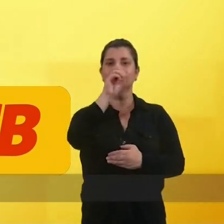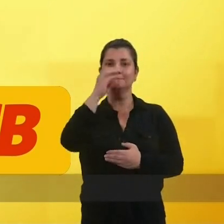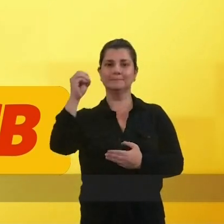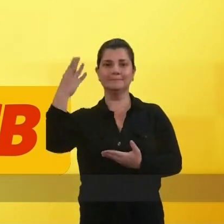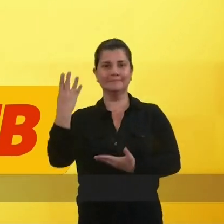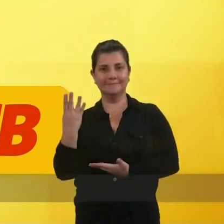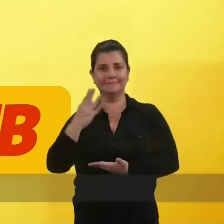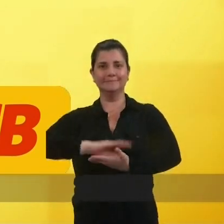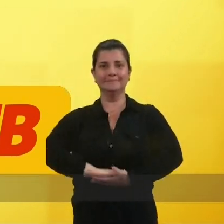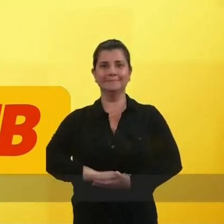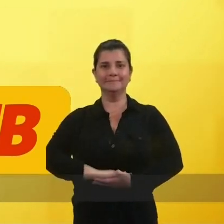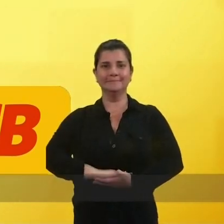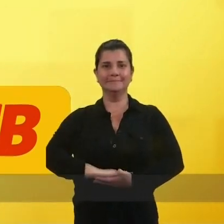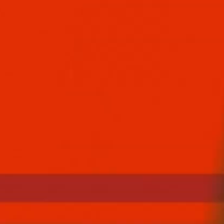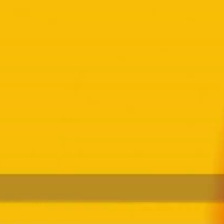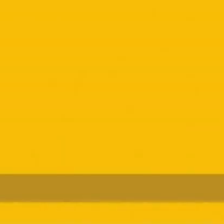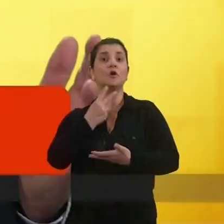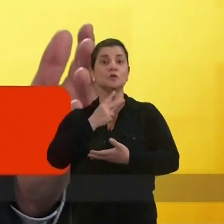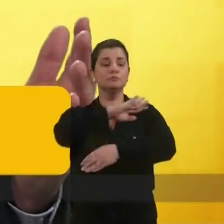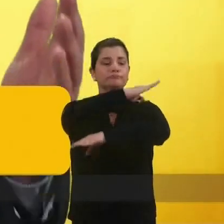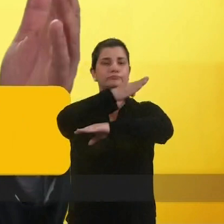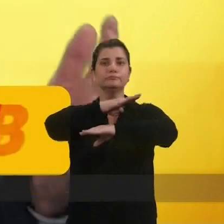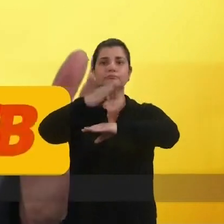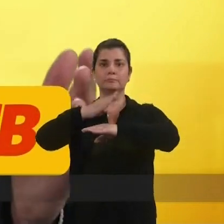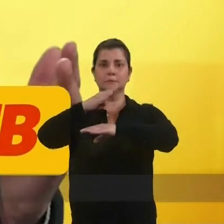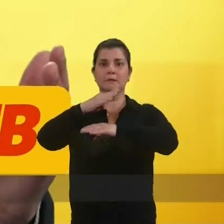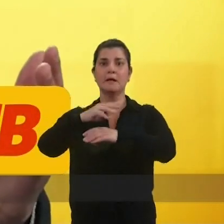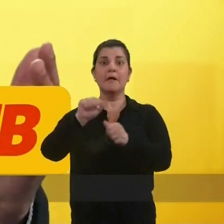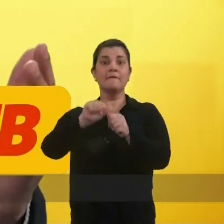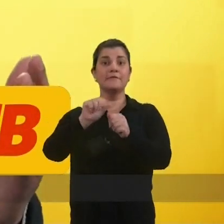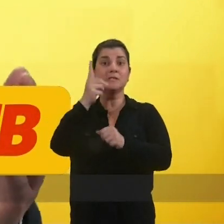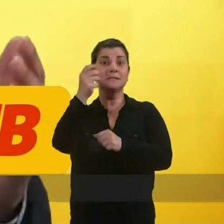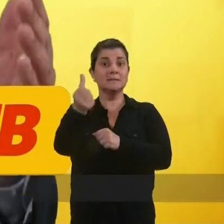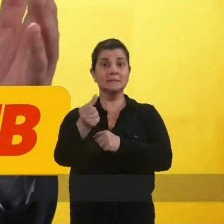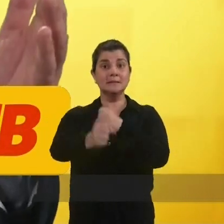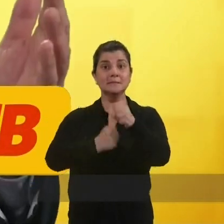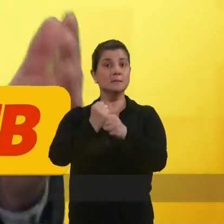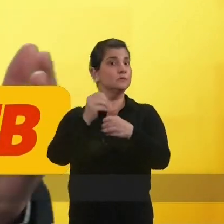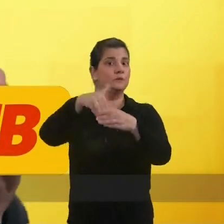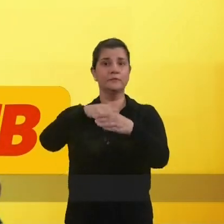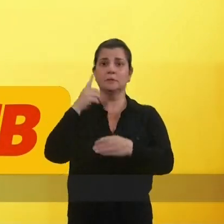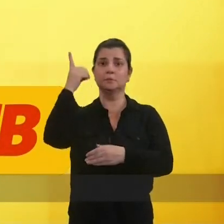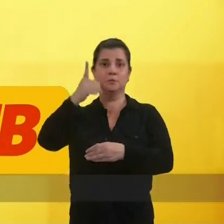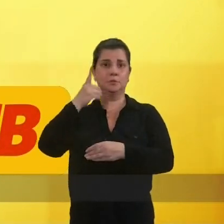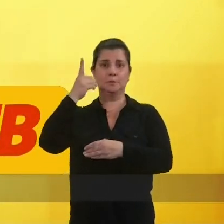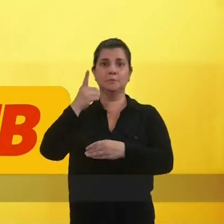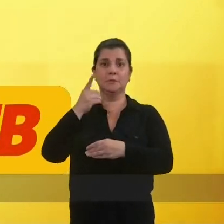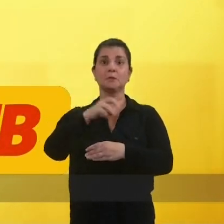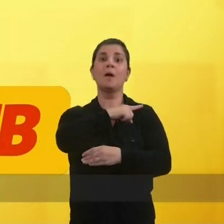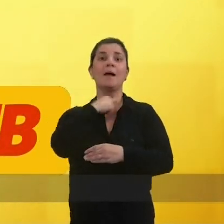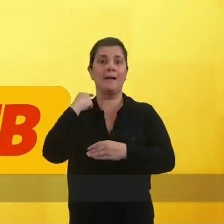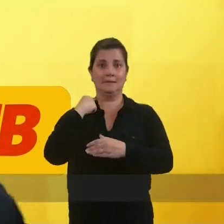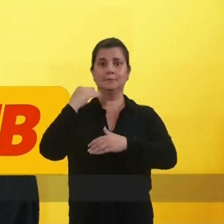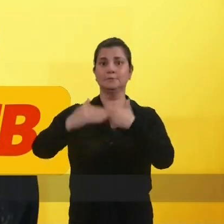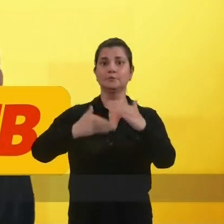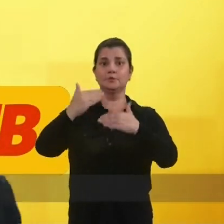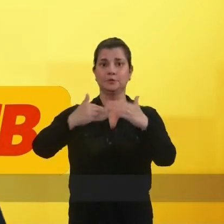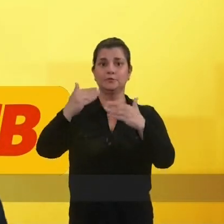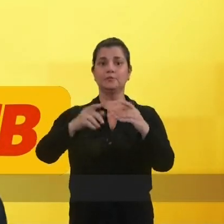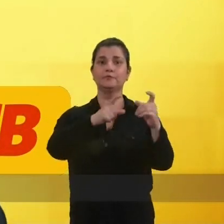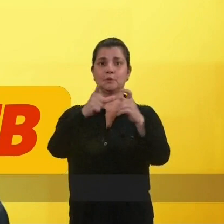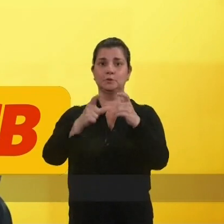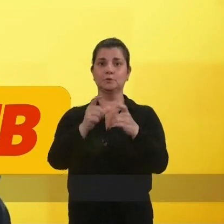Maria Rita 4004. Quero ser a voz dos Campos de Cima da Serra. Faz 16 anos que não elegemos um deputado,